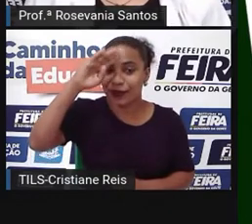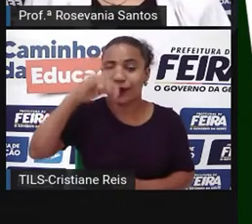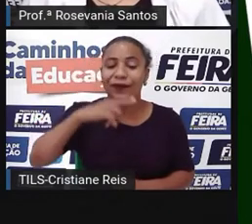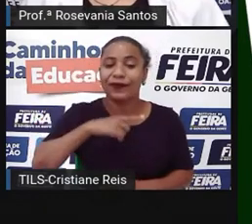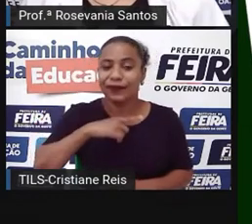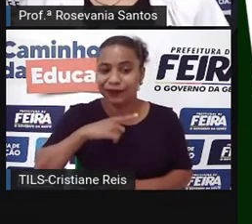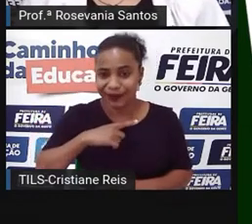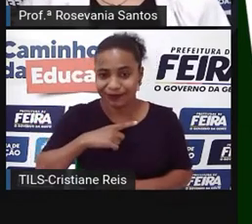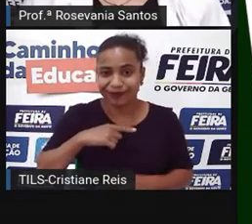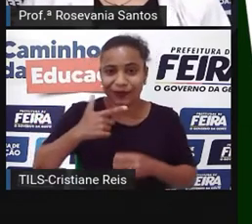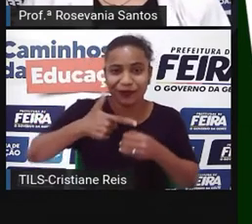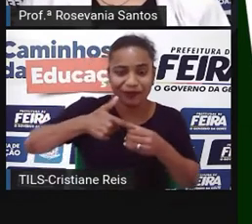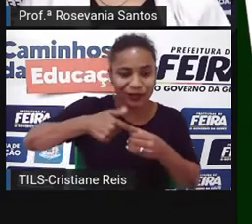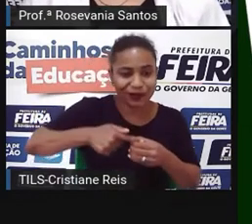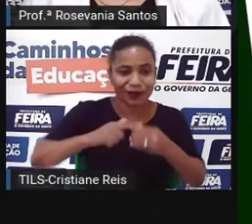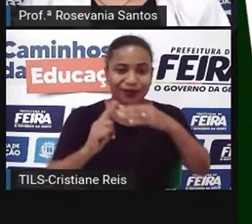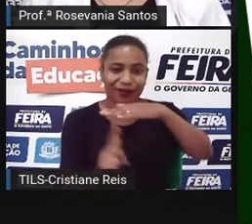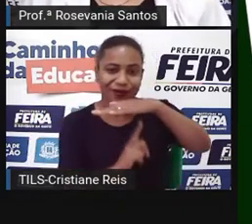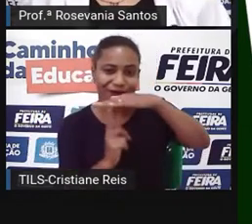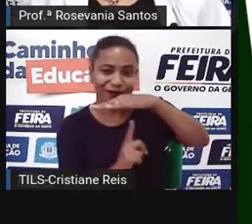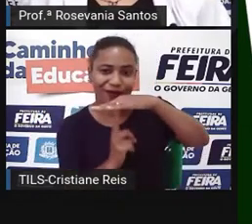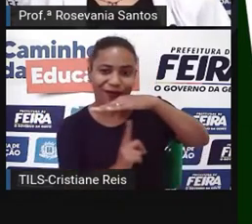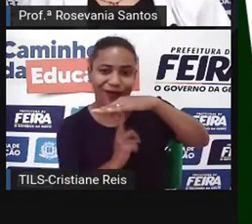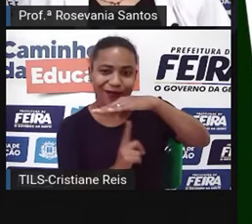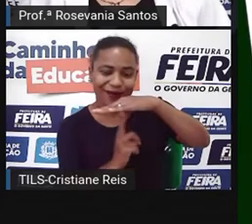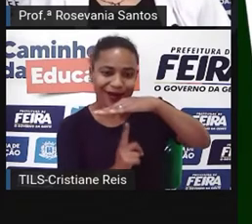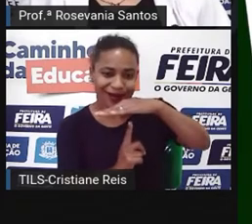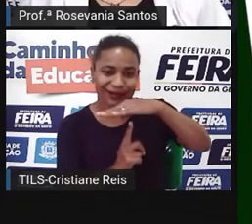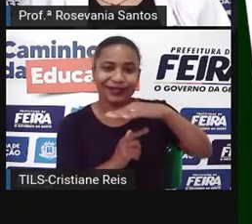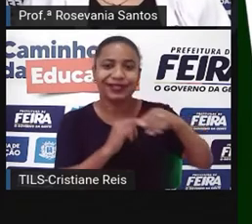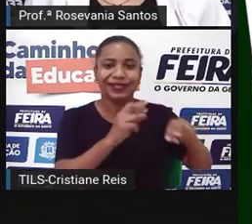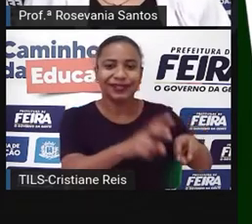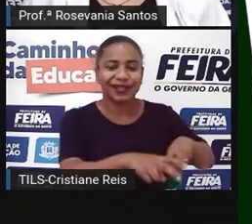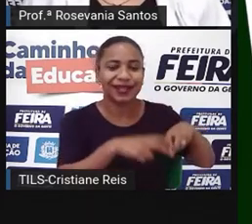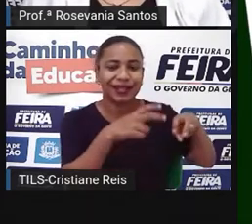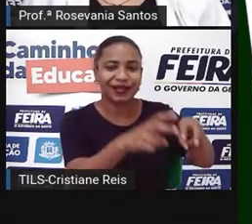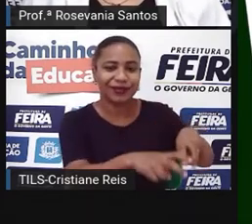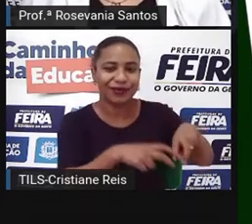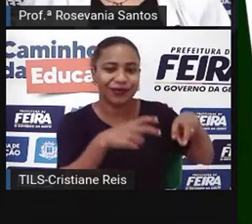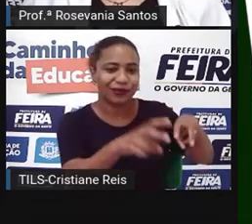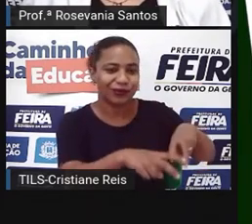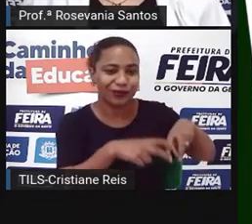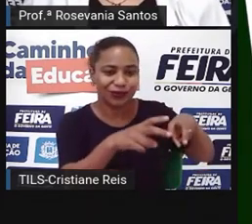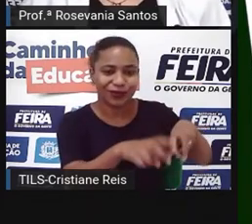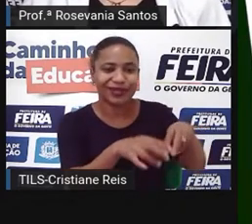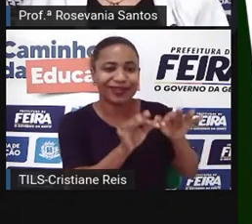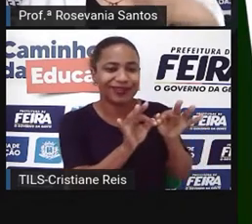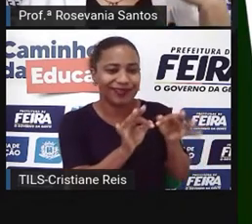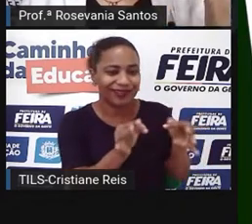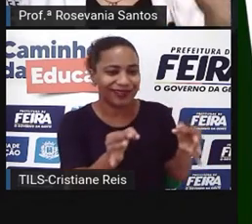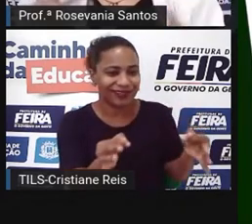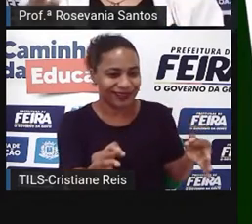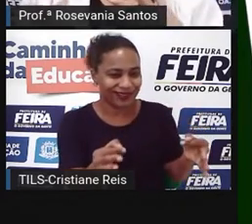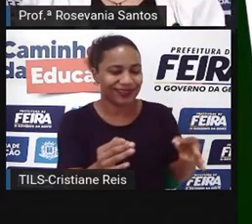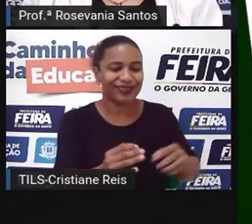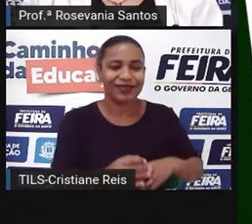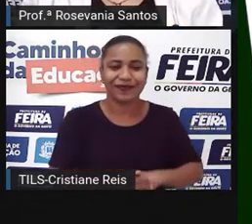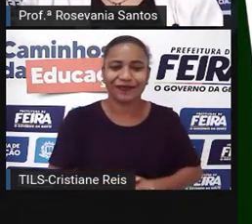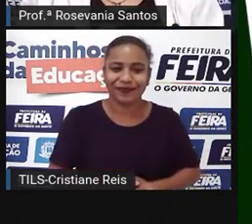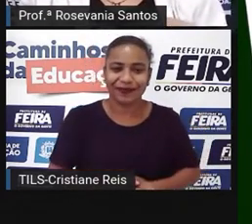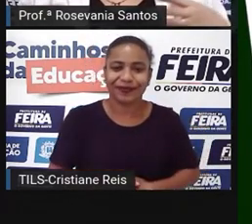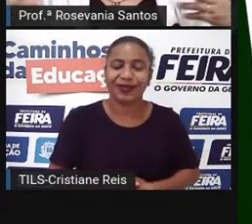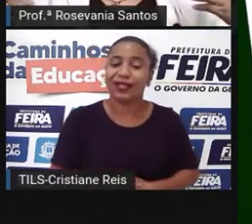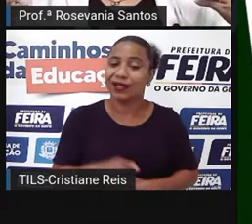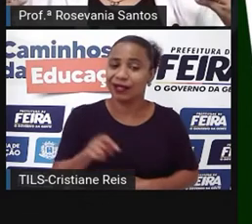petróleo, o gás natural e a agricultura fraca. O que a gente está falando? A gente está falando de um local onde tem muita, bora